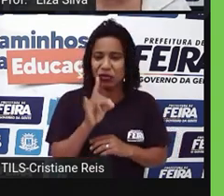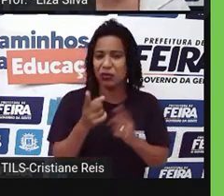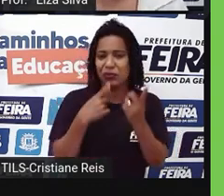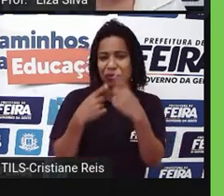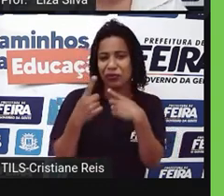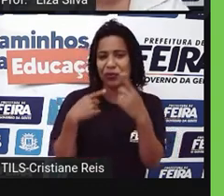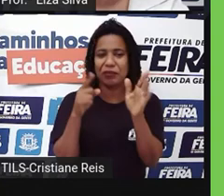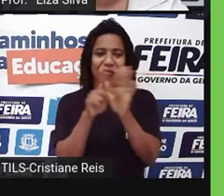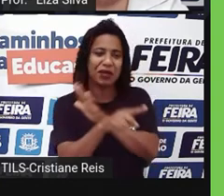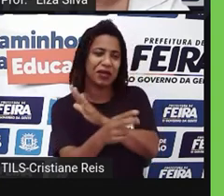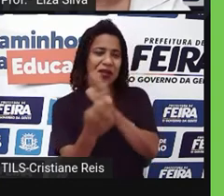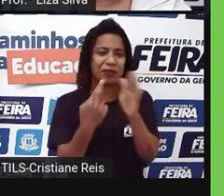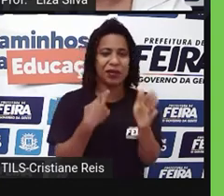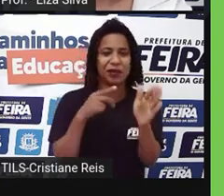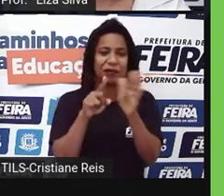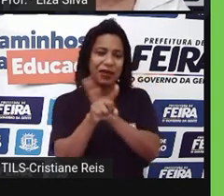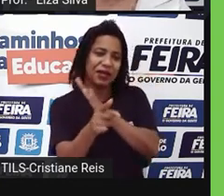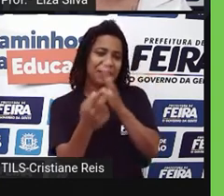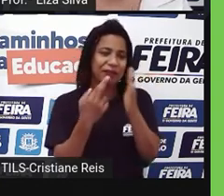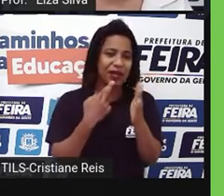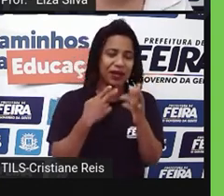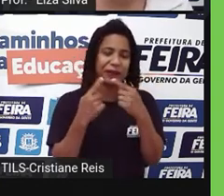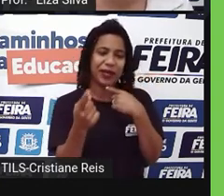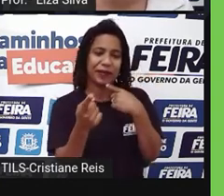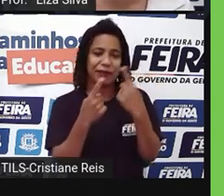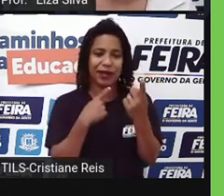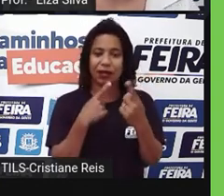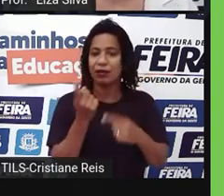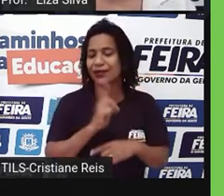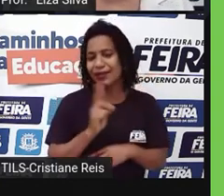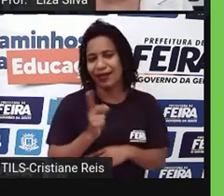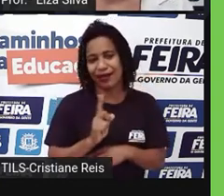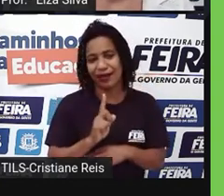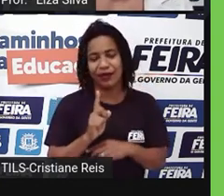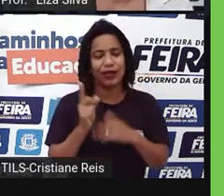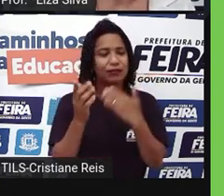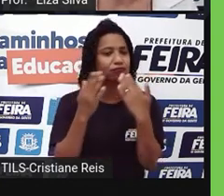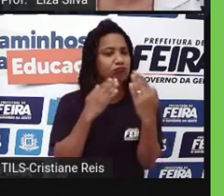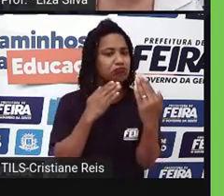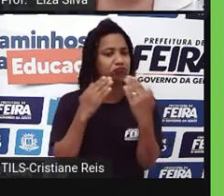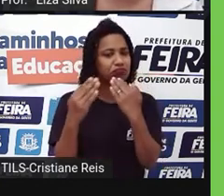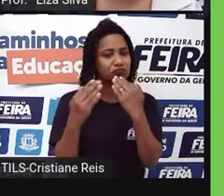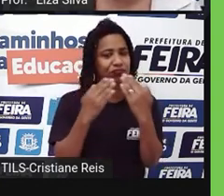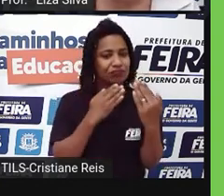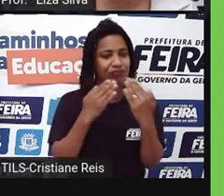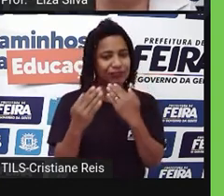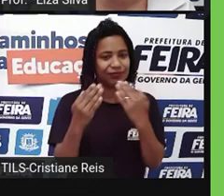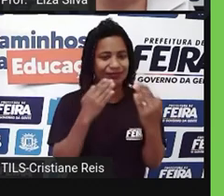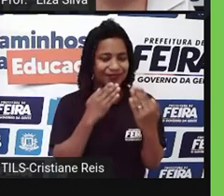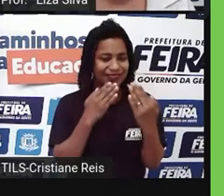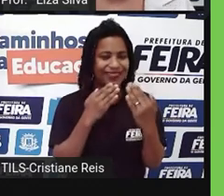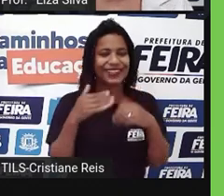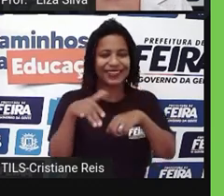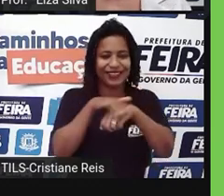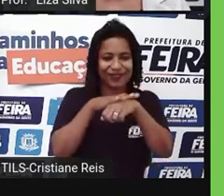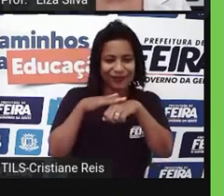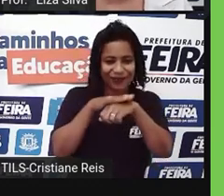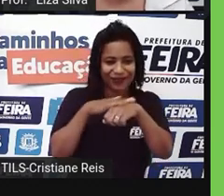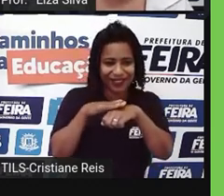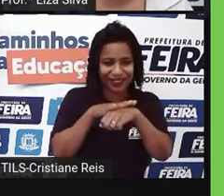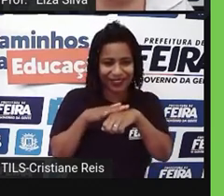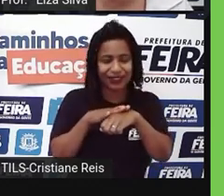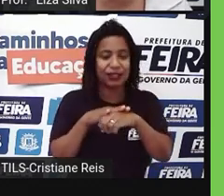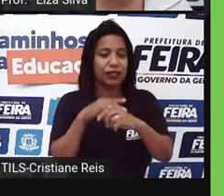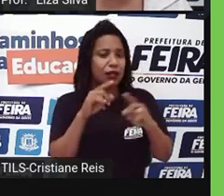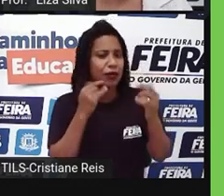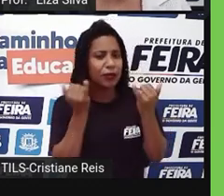artificial. Ela é uma coisa muito espontânea. Afinal, estamos falando de um diálogo, né? De troca